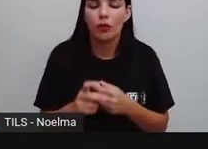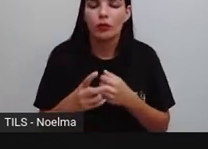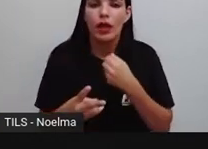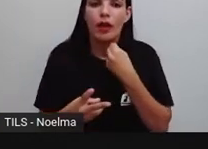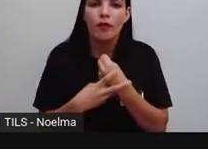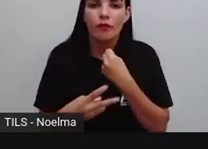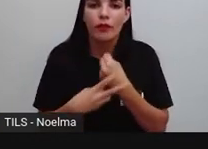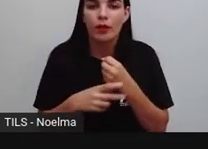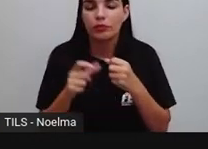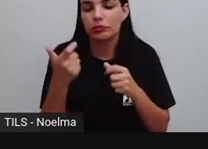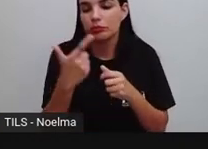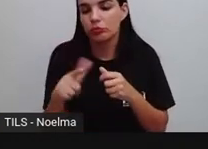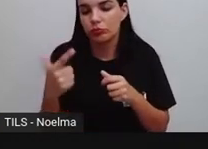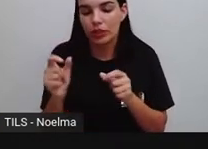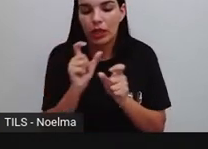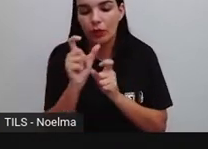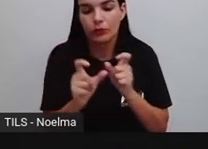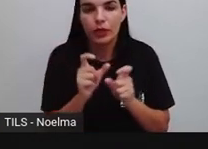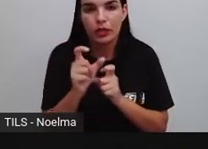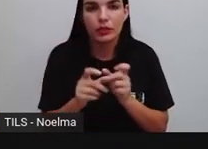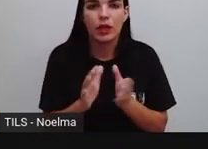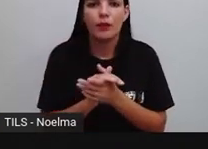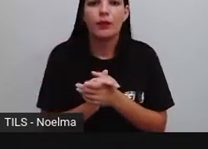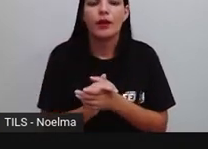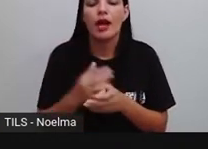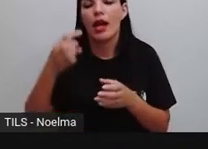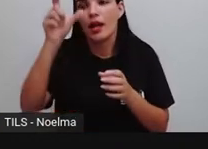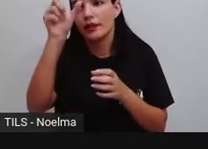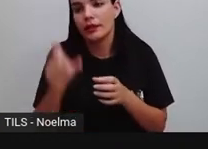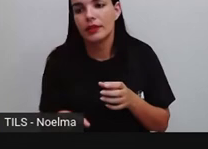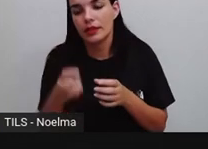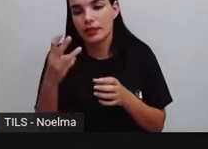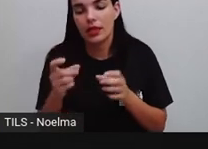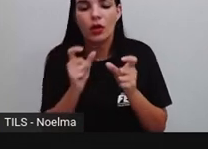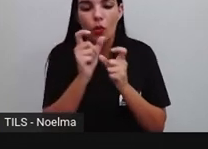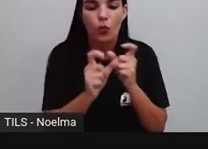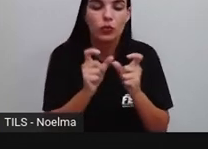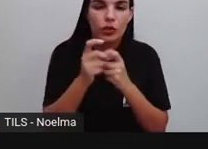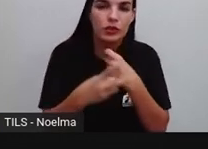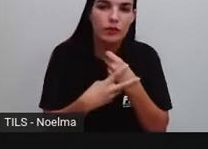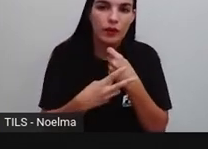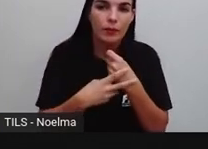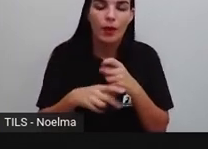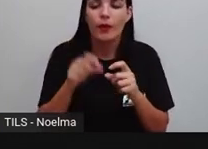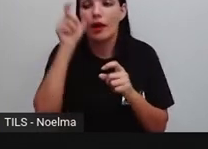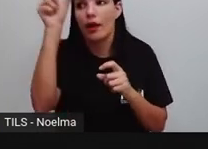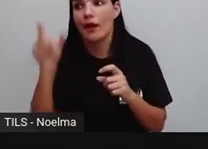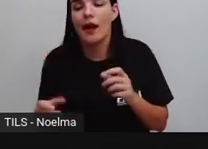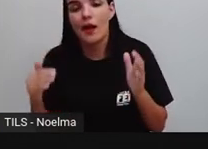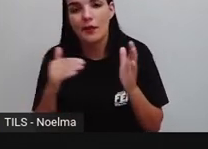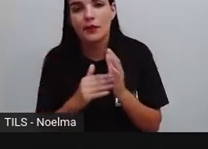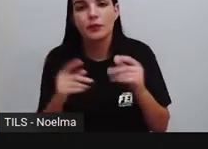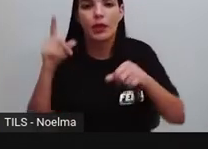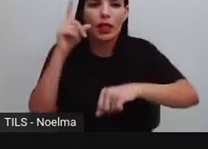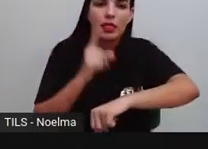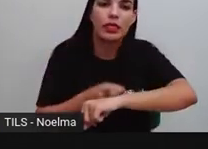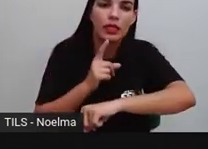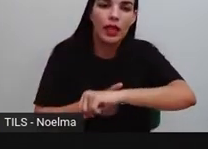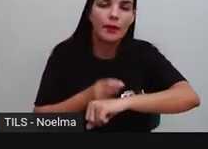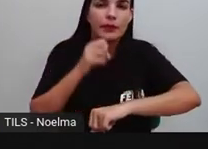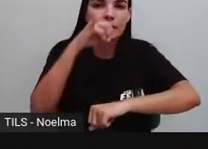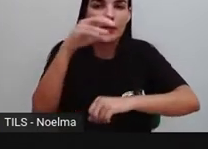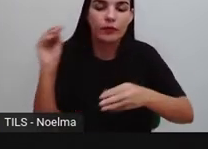A terceira coluna, conjugação. E a quarta coluna, tempo. A cada verbo que vocês colocarem aqui,